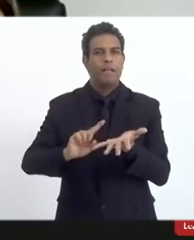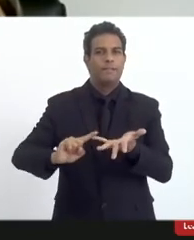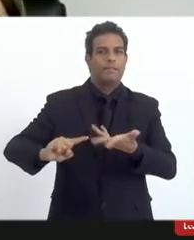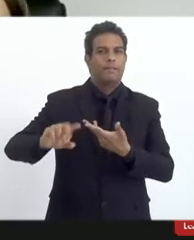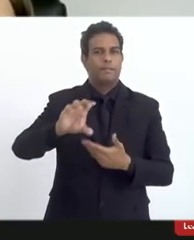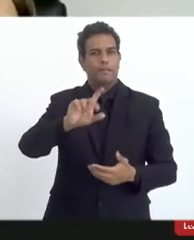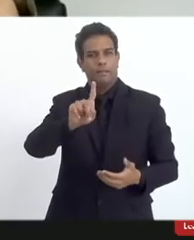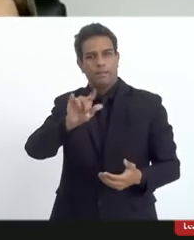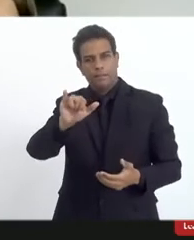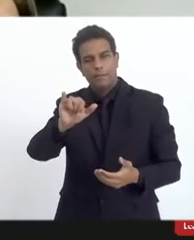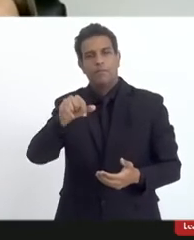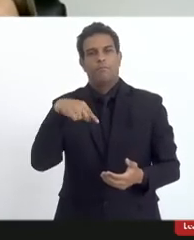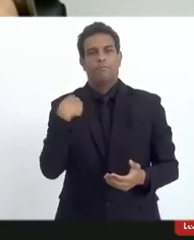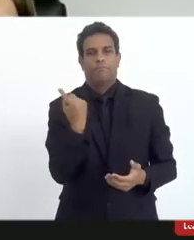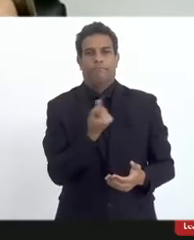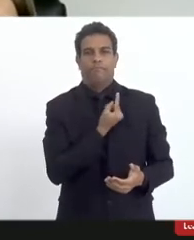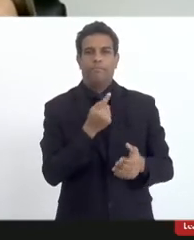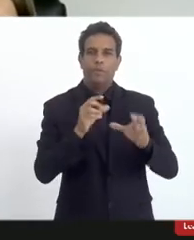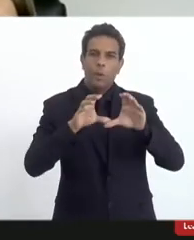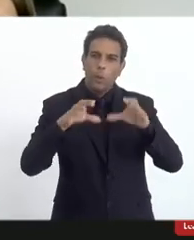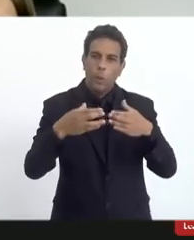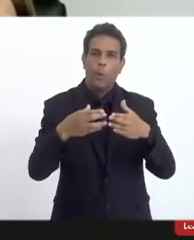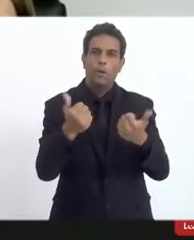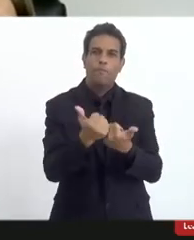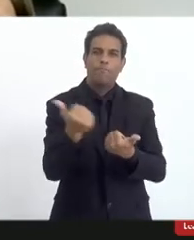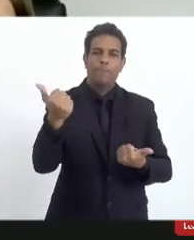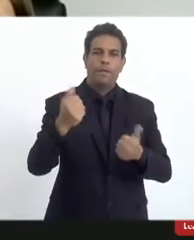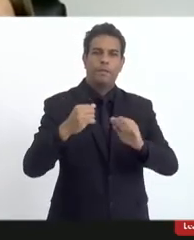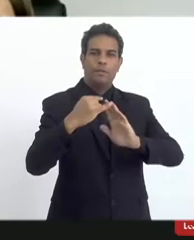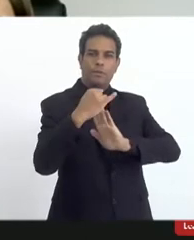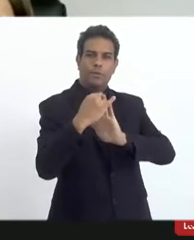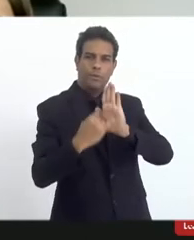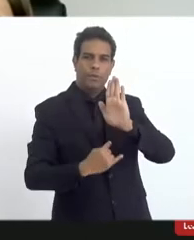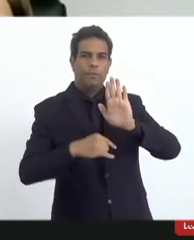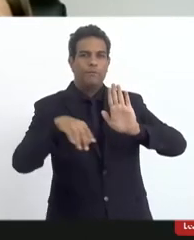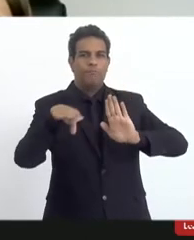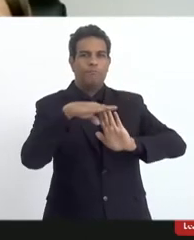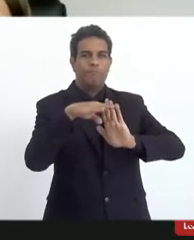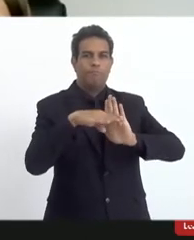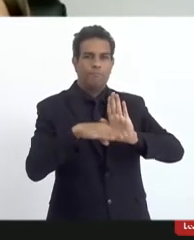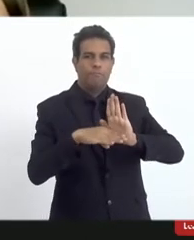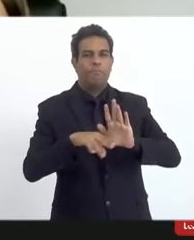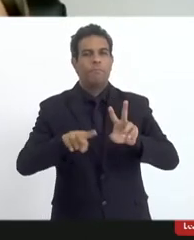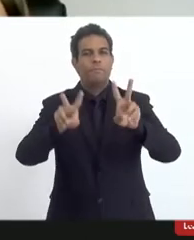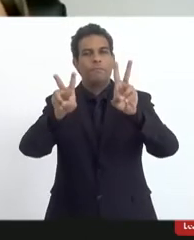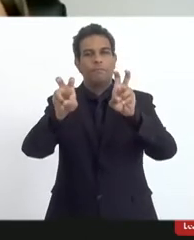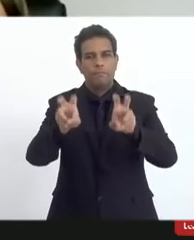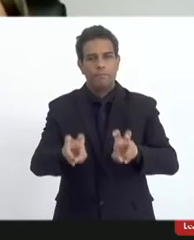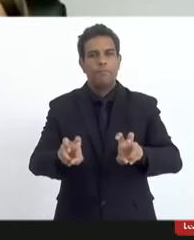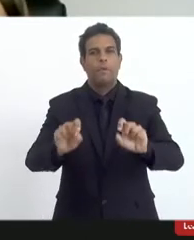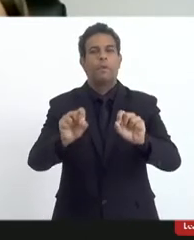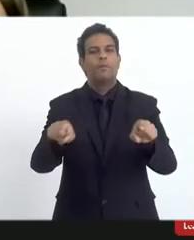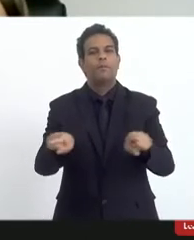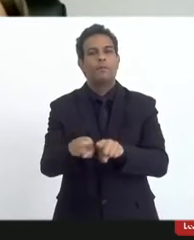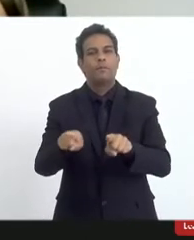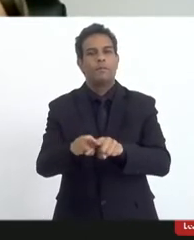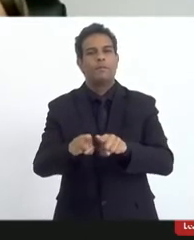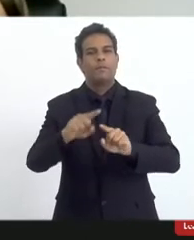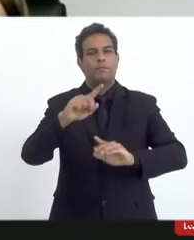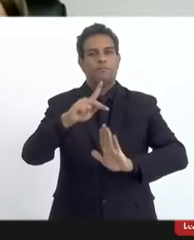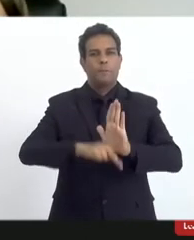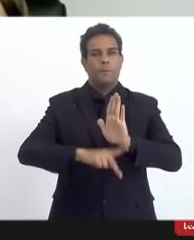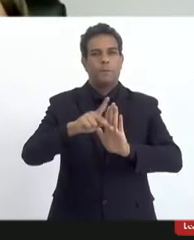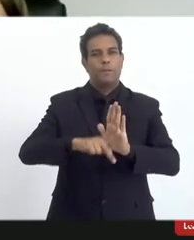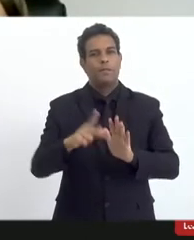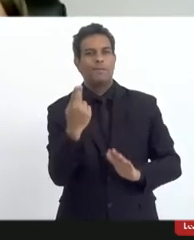vir diretamente ao nosso gabinete, esses documentos, tanto o conteúdo programático, quanto dos projetos que